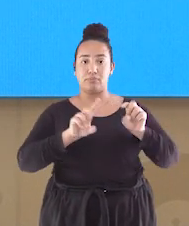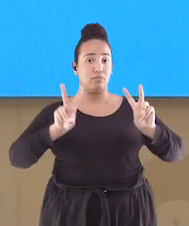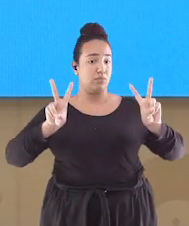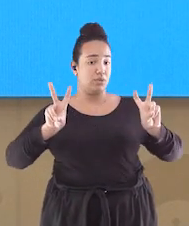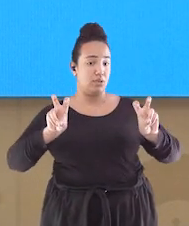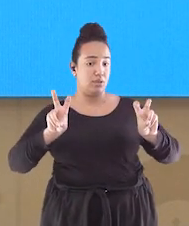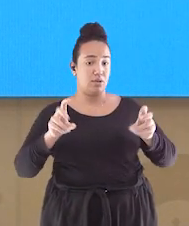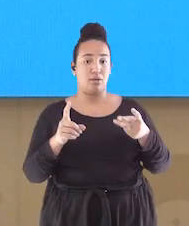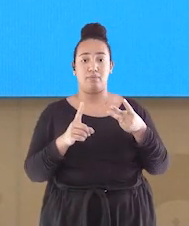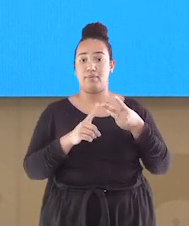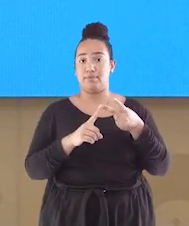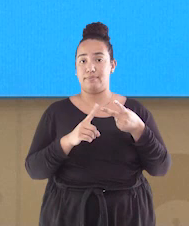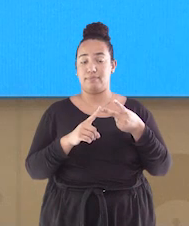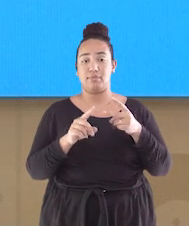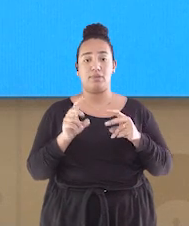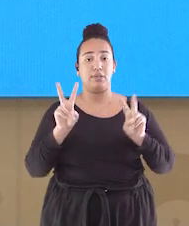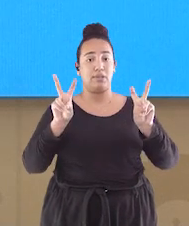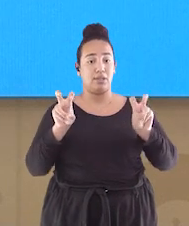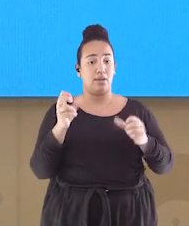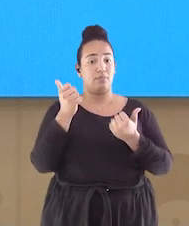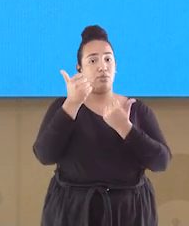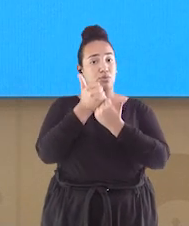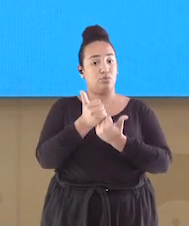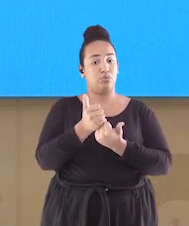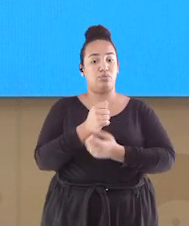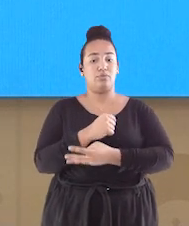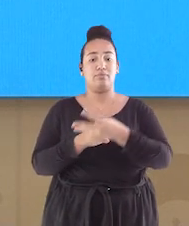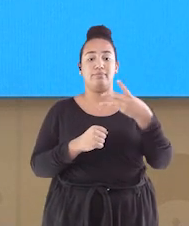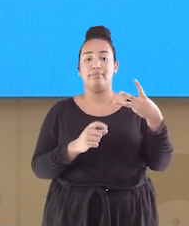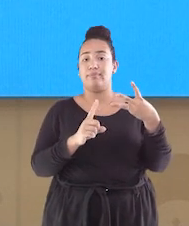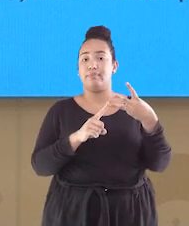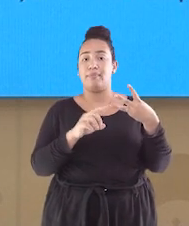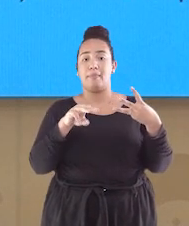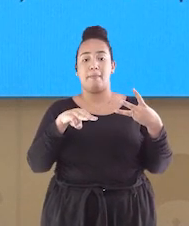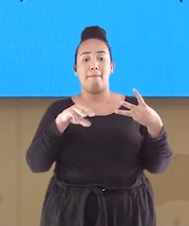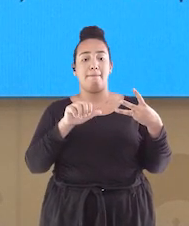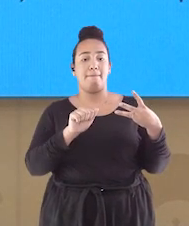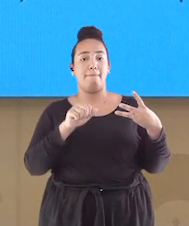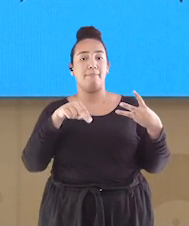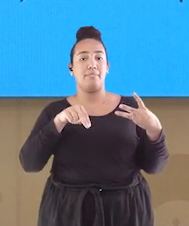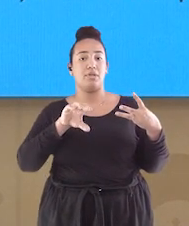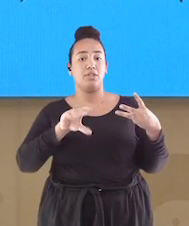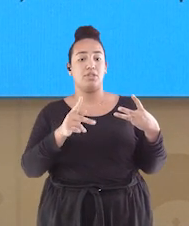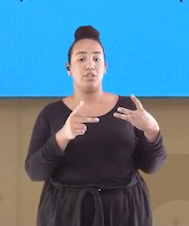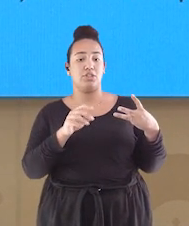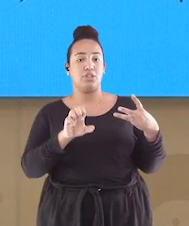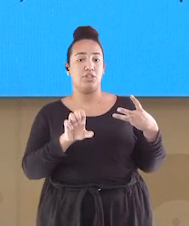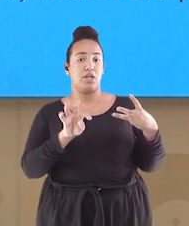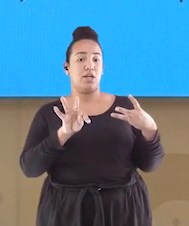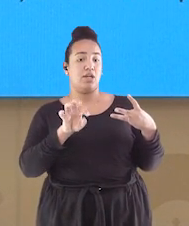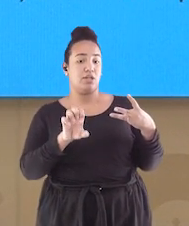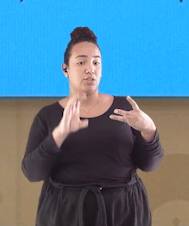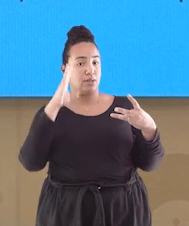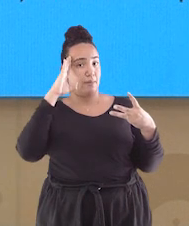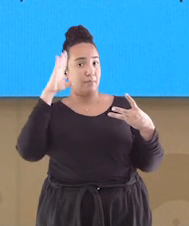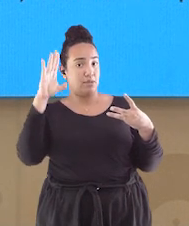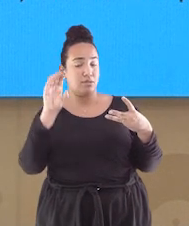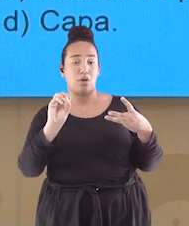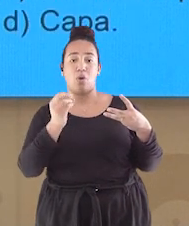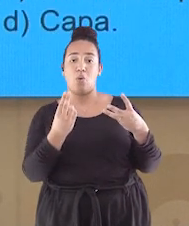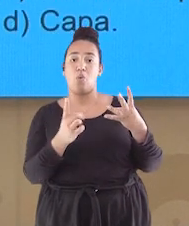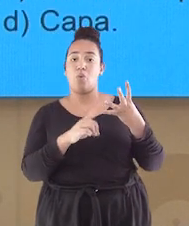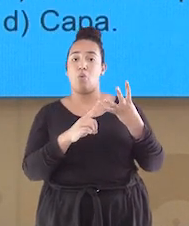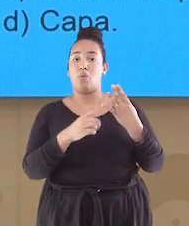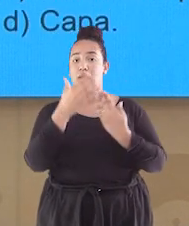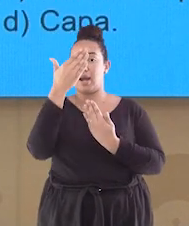Letra A é o título? Letra B é o subtítulo? Letra C é a manchete principal?